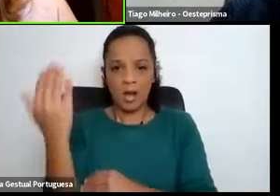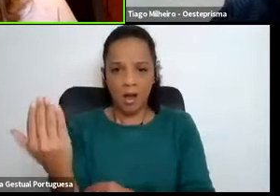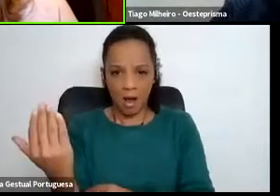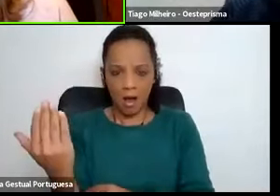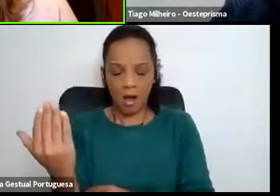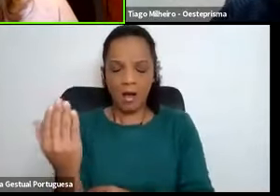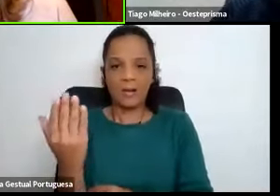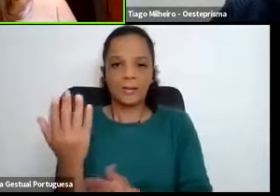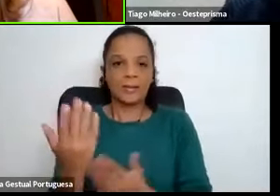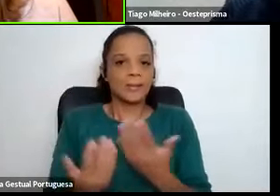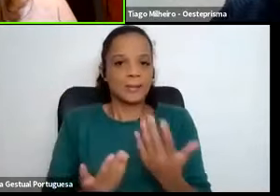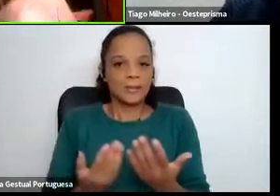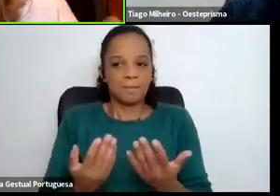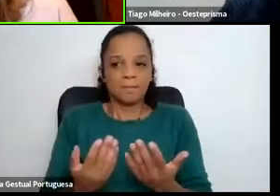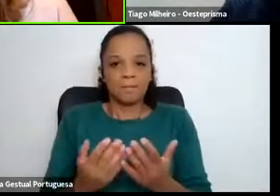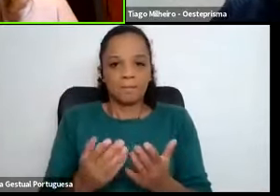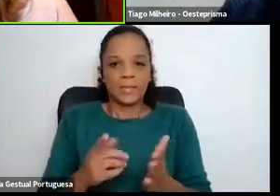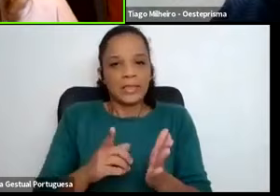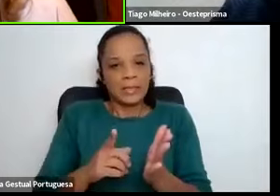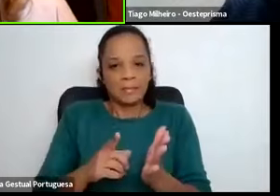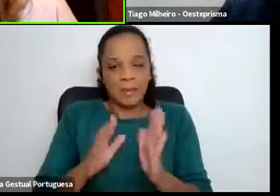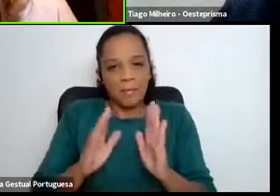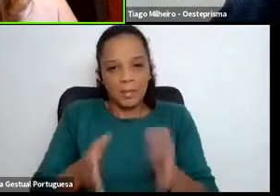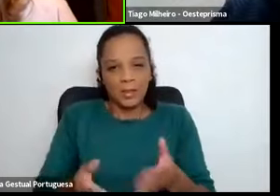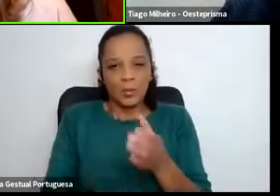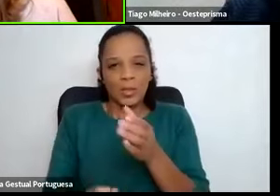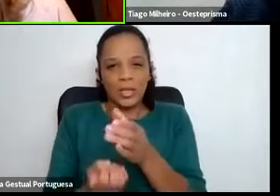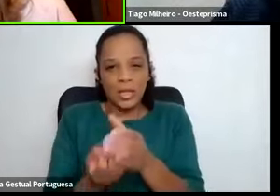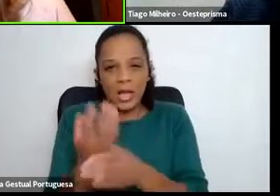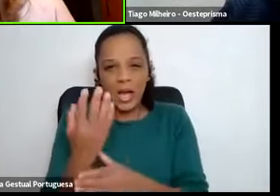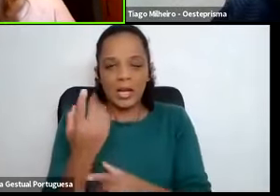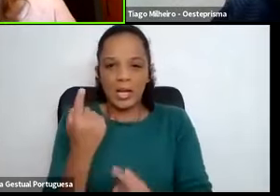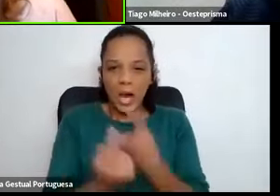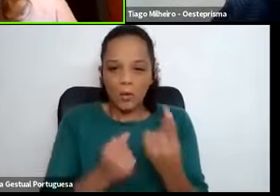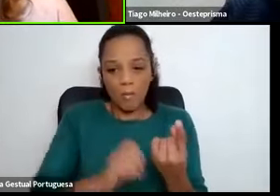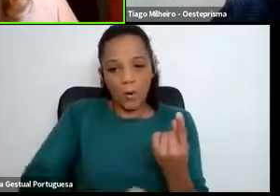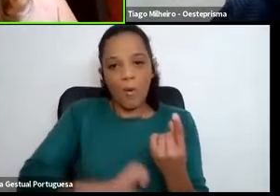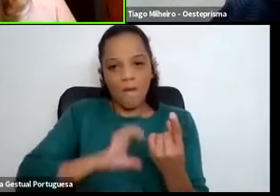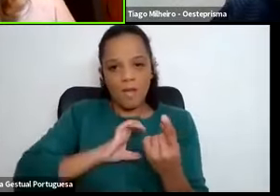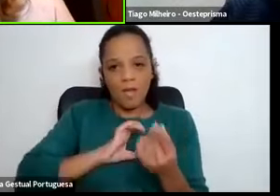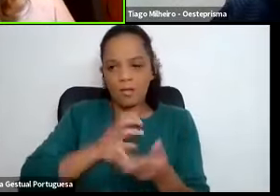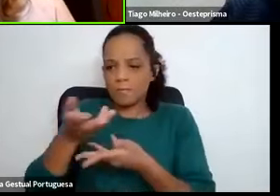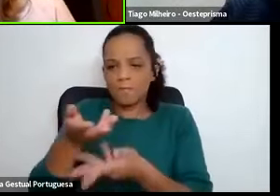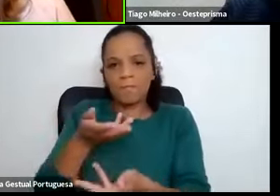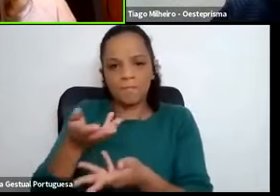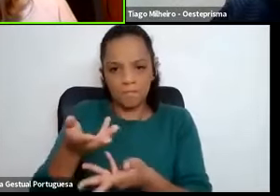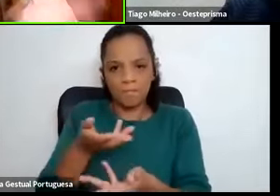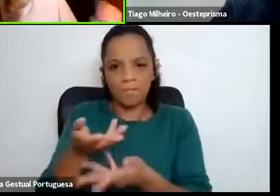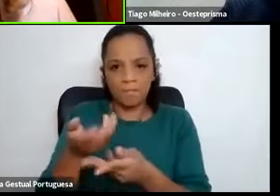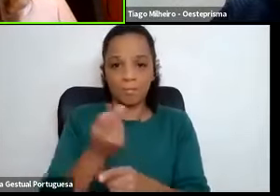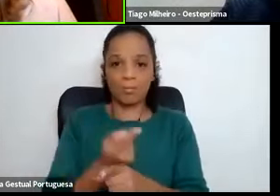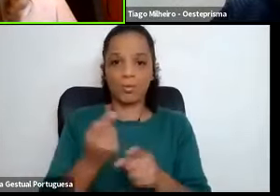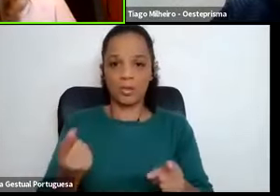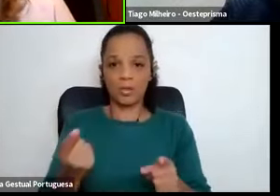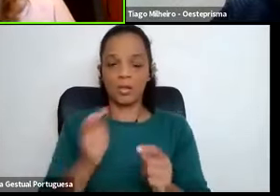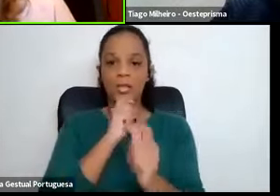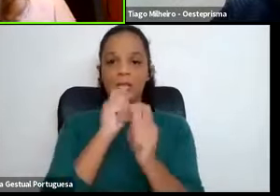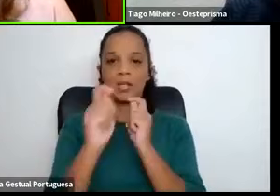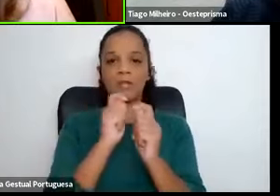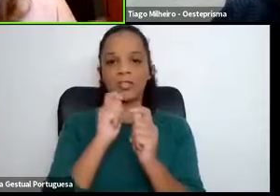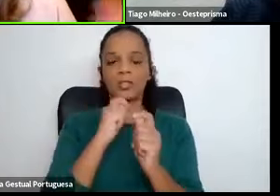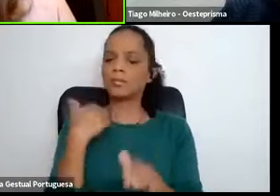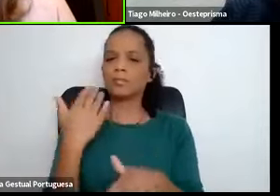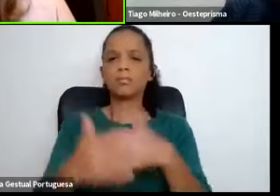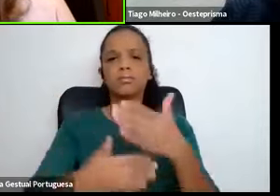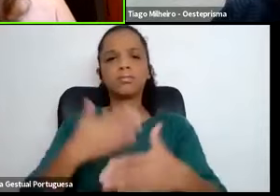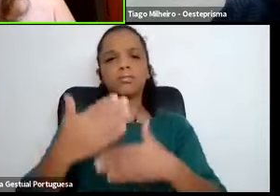há necessidade de criar ali alguma confiança para que a entrevista flua.